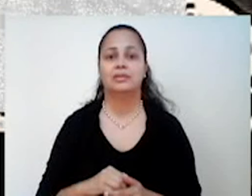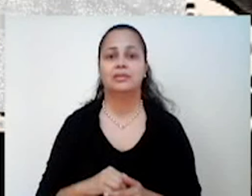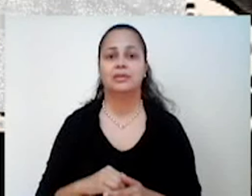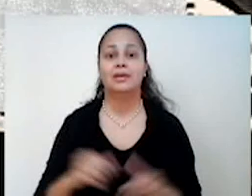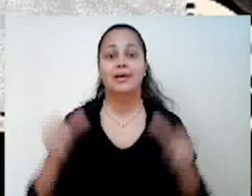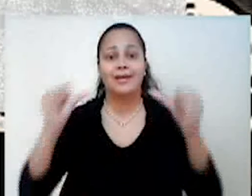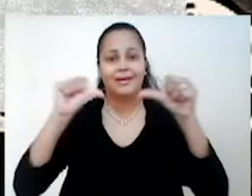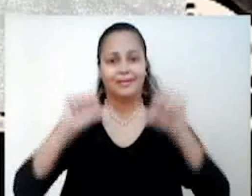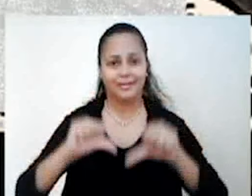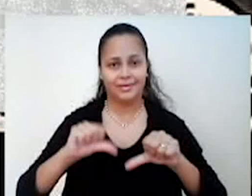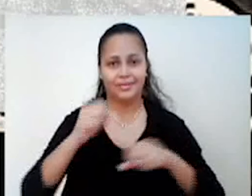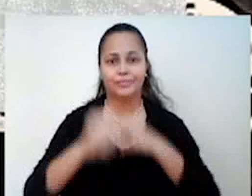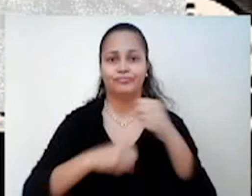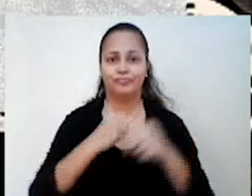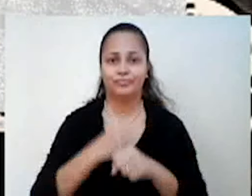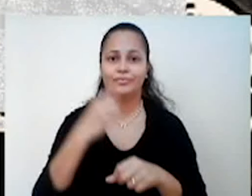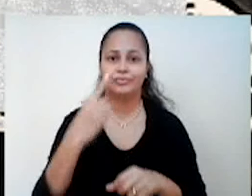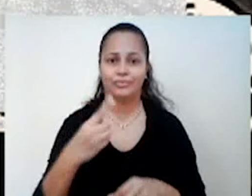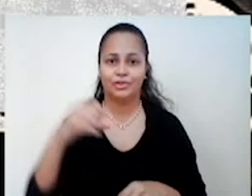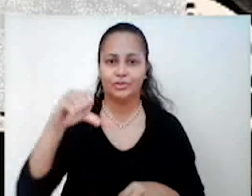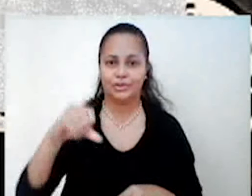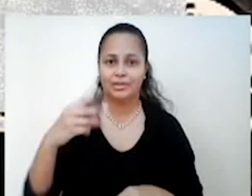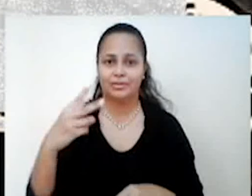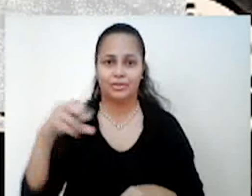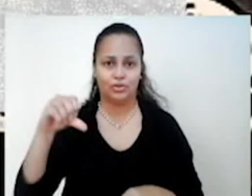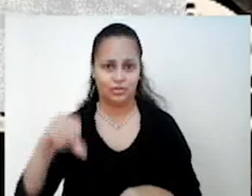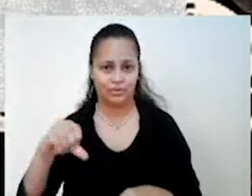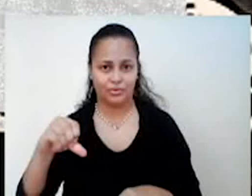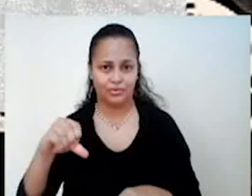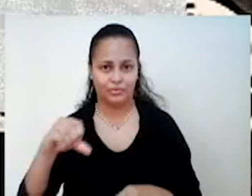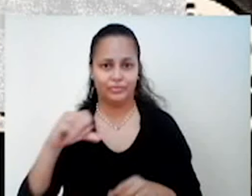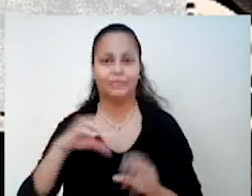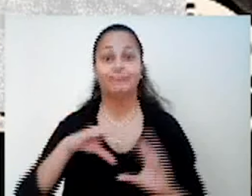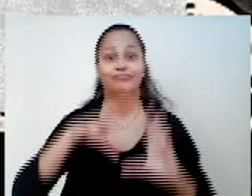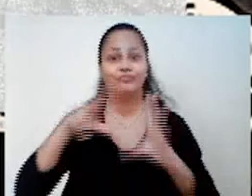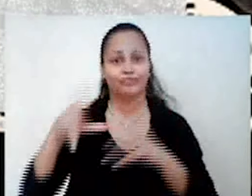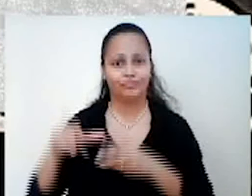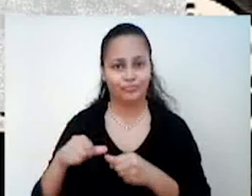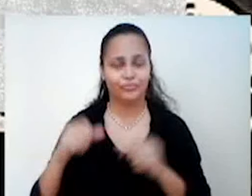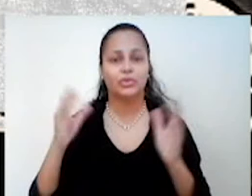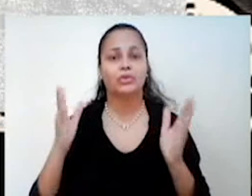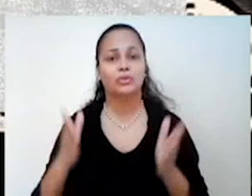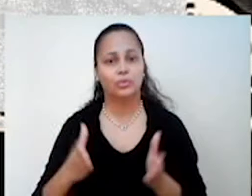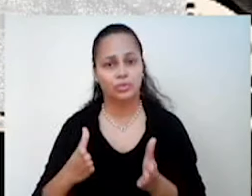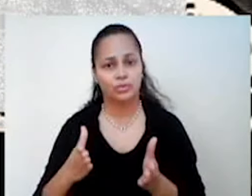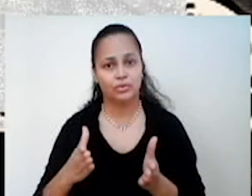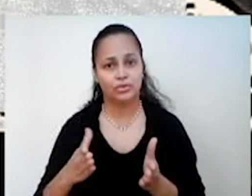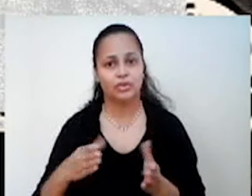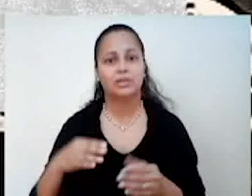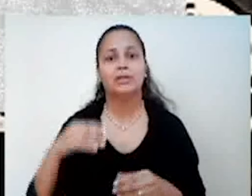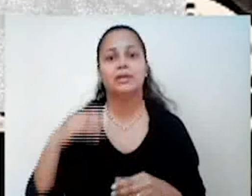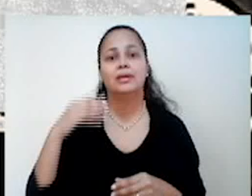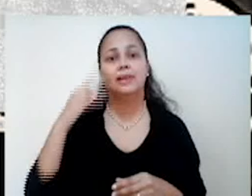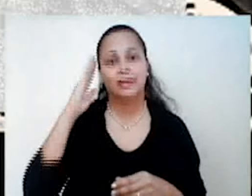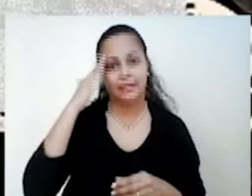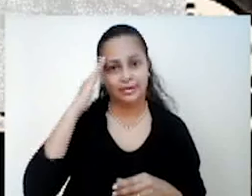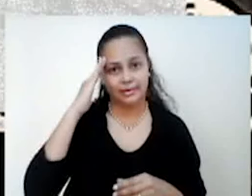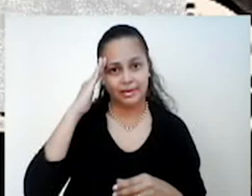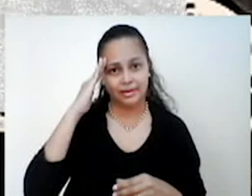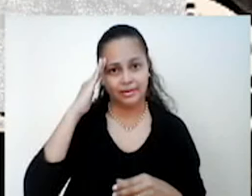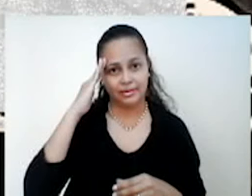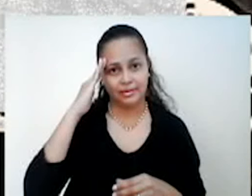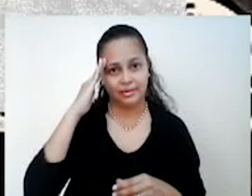1929 e as suas repercussões mundiais. Hoje, iremos entender quais